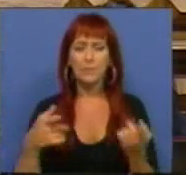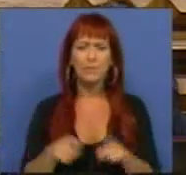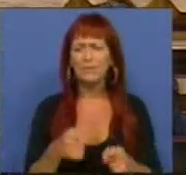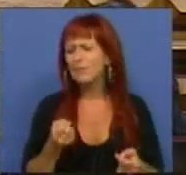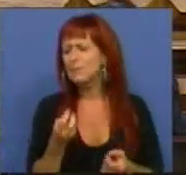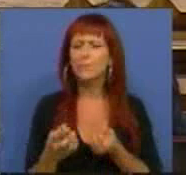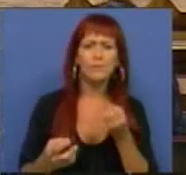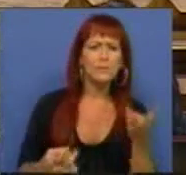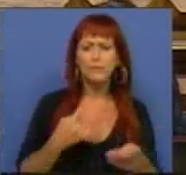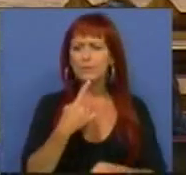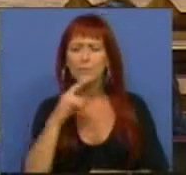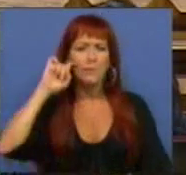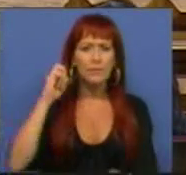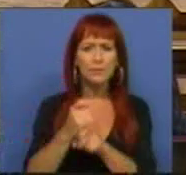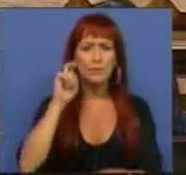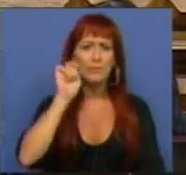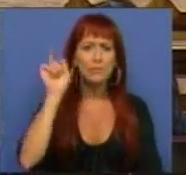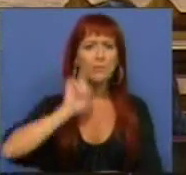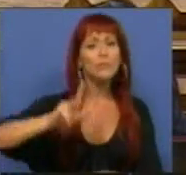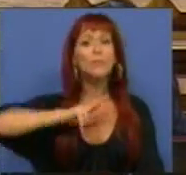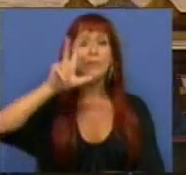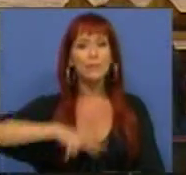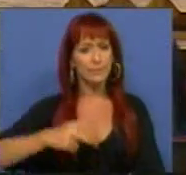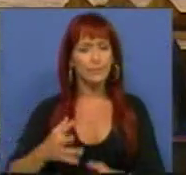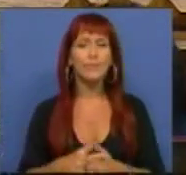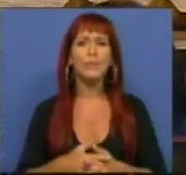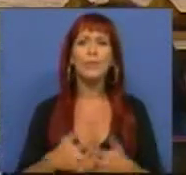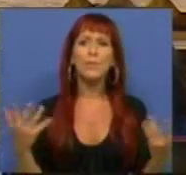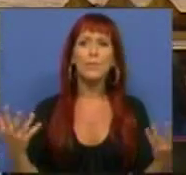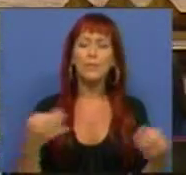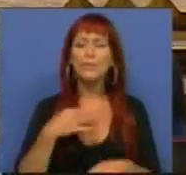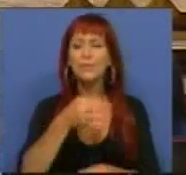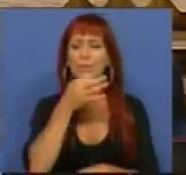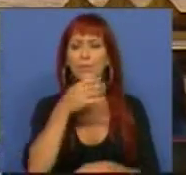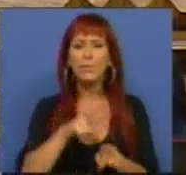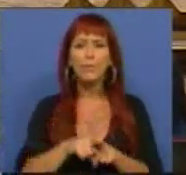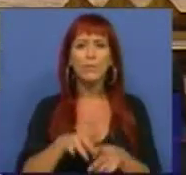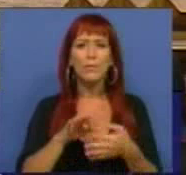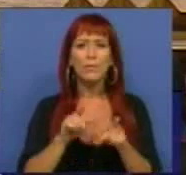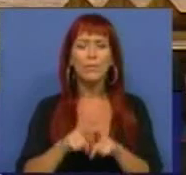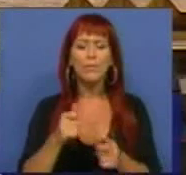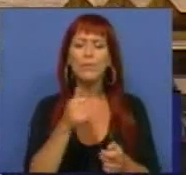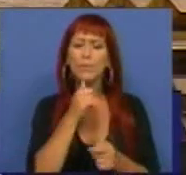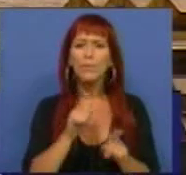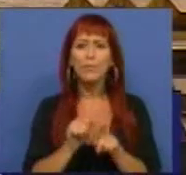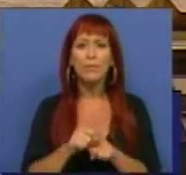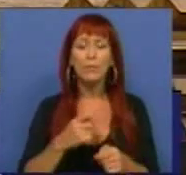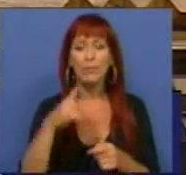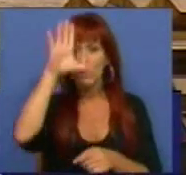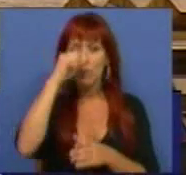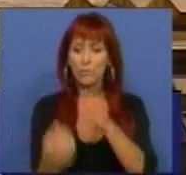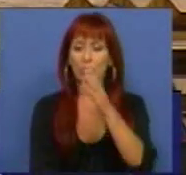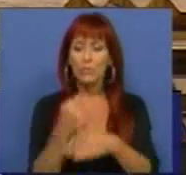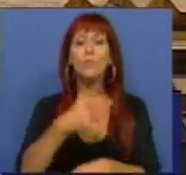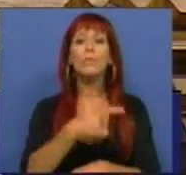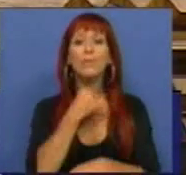que tanto e tanto exige às portuguesas e aos portugueses. E falo sobre a medida que o Governo criou,